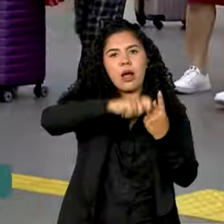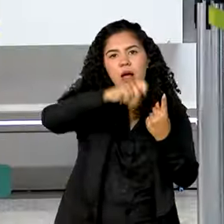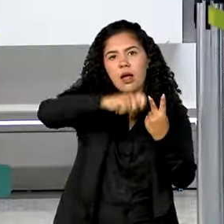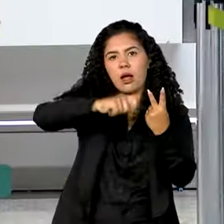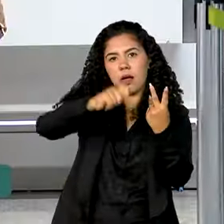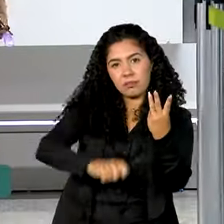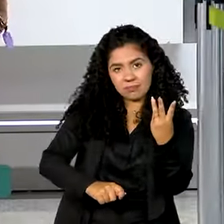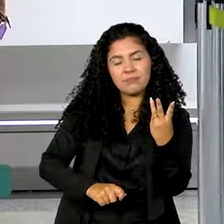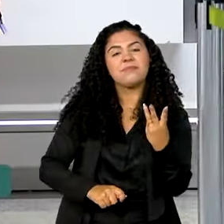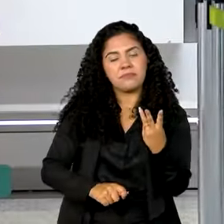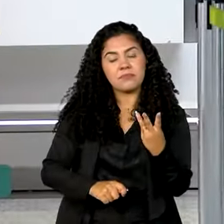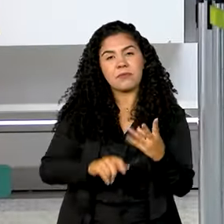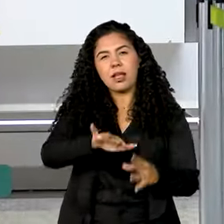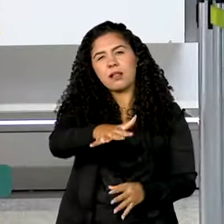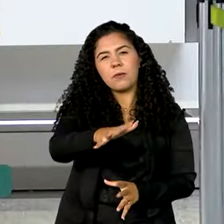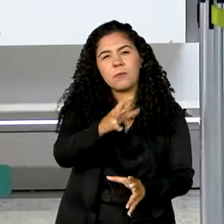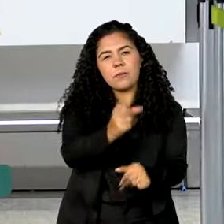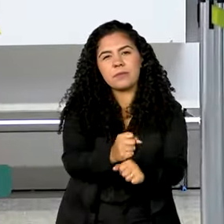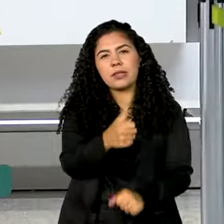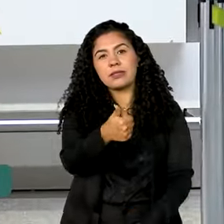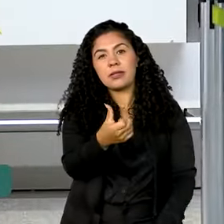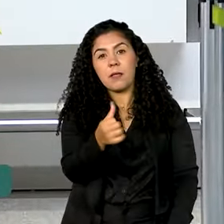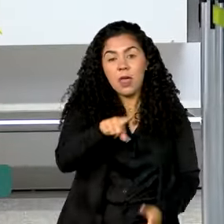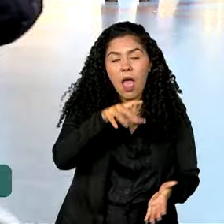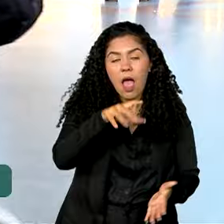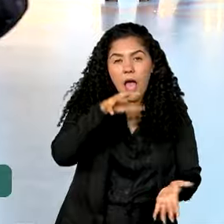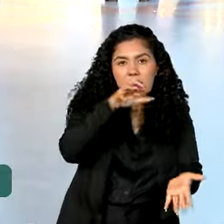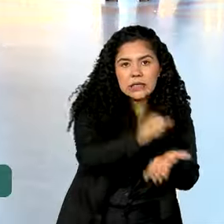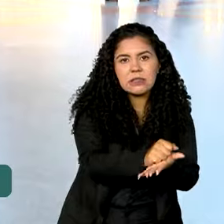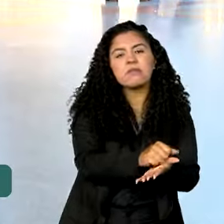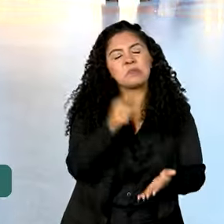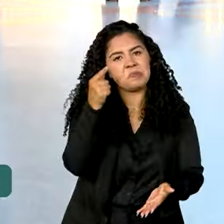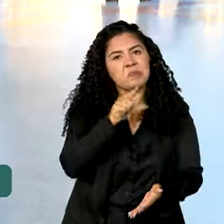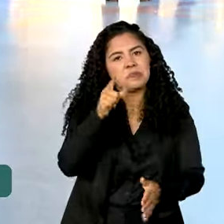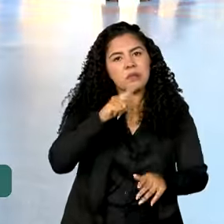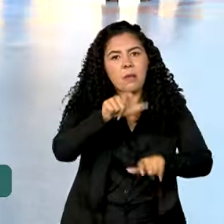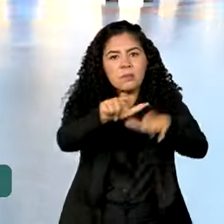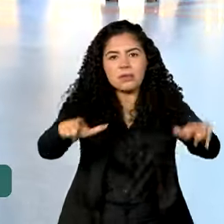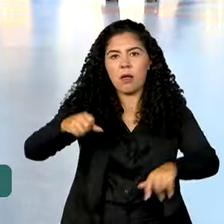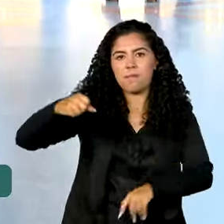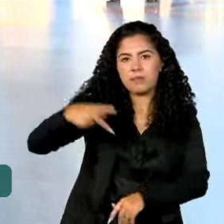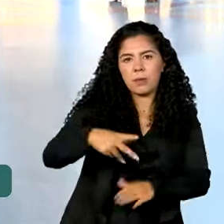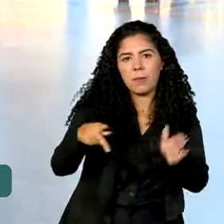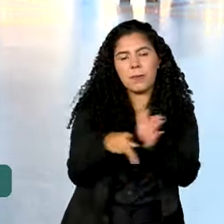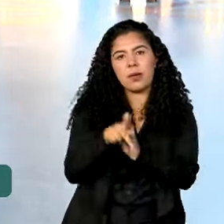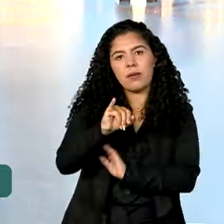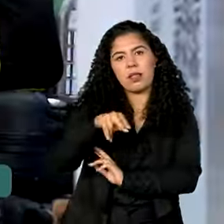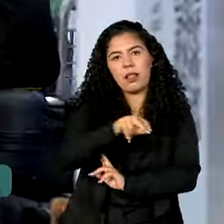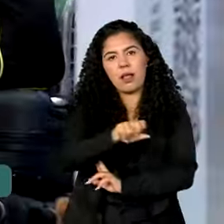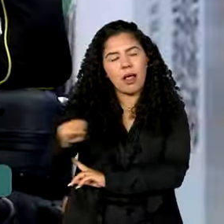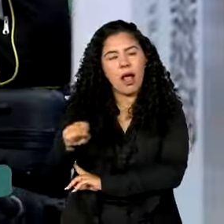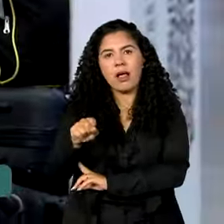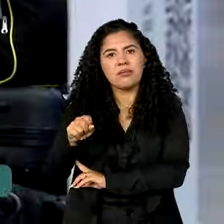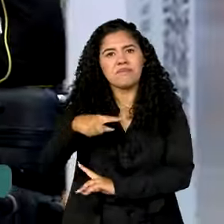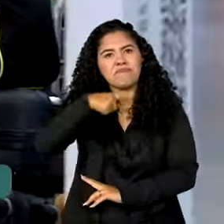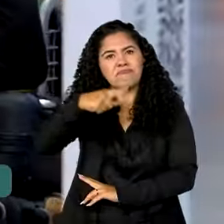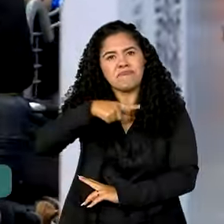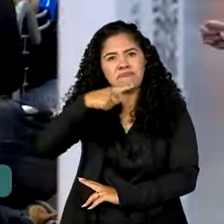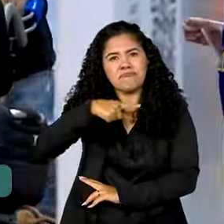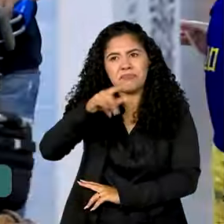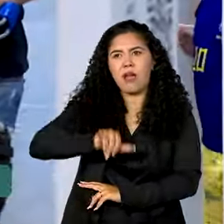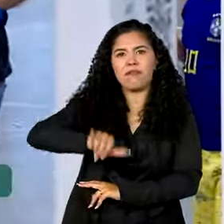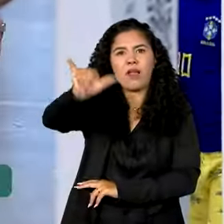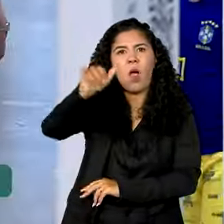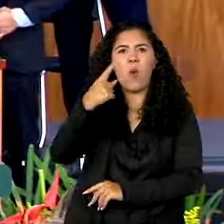funcionamento. Foram quase 16 mil reservas efetadas por aposentados do INSS, que não viajavam há pelo